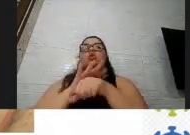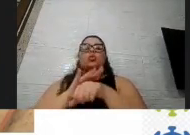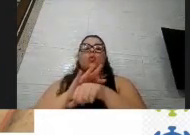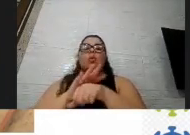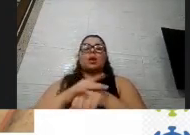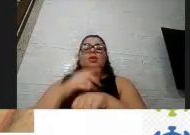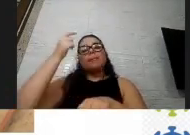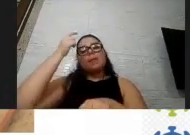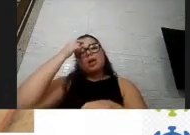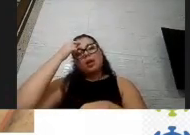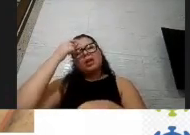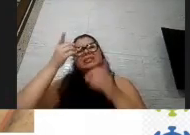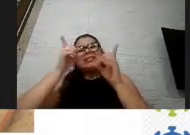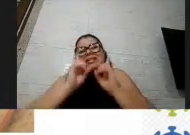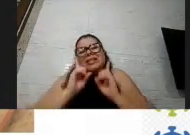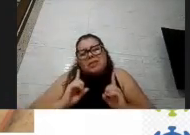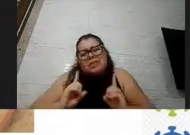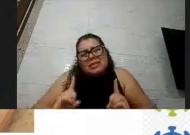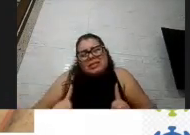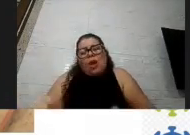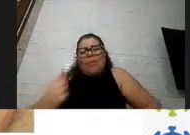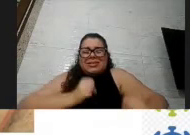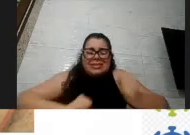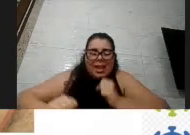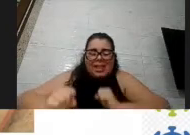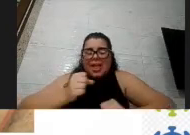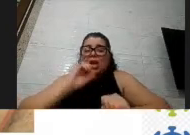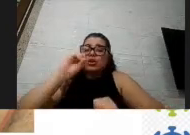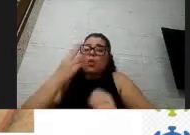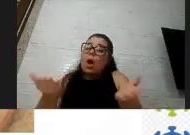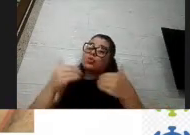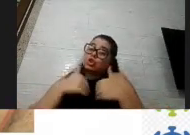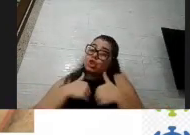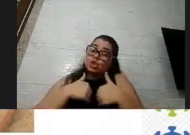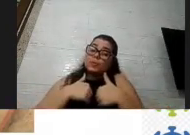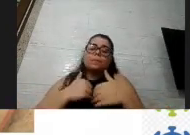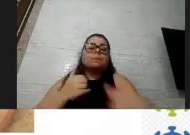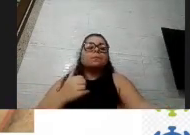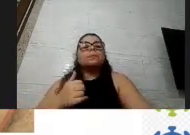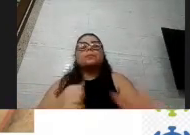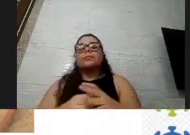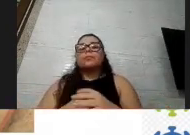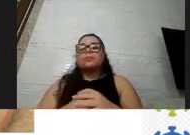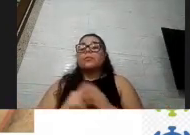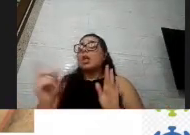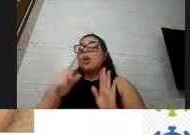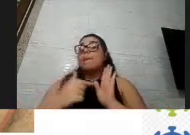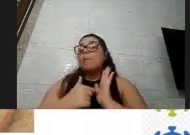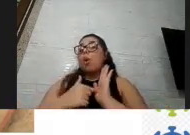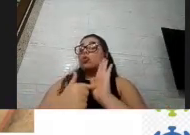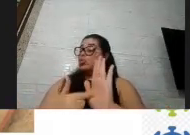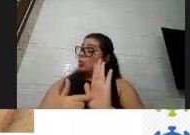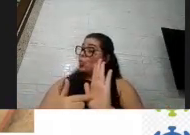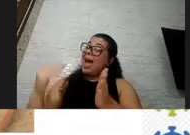depressão ansiedade ou mesmo associação com autismo essas condições aqui não se mostraram pelo menos por